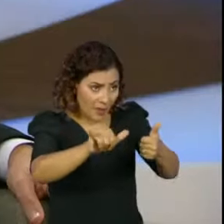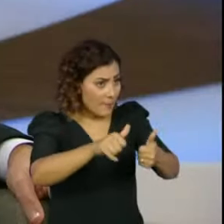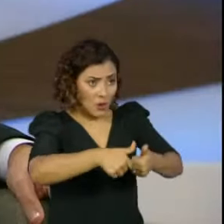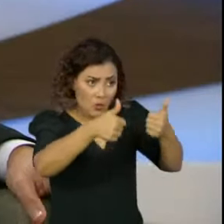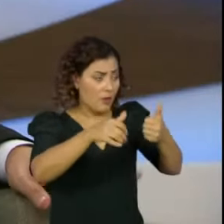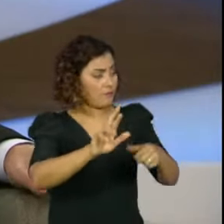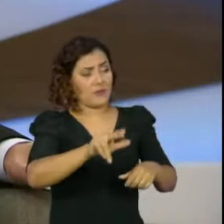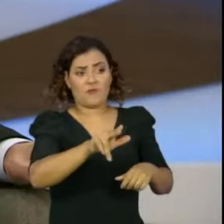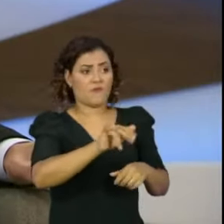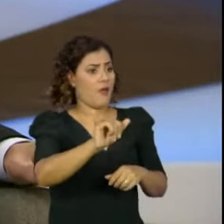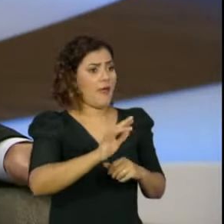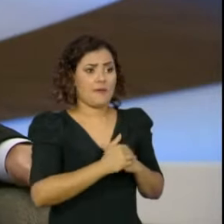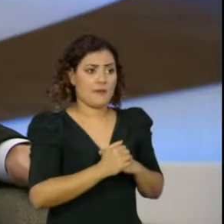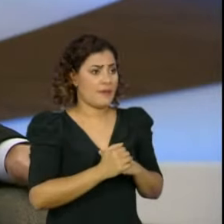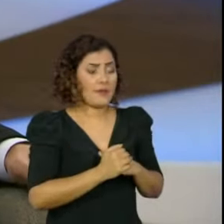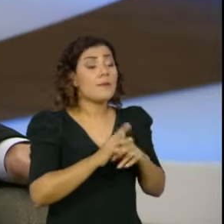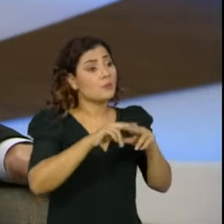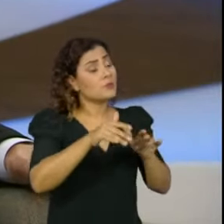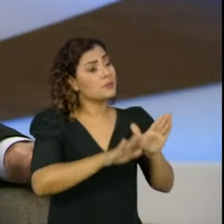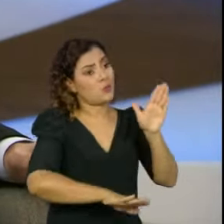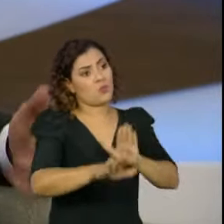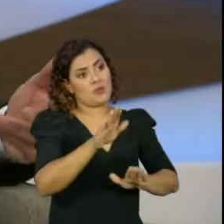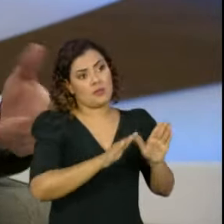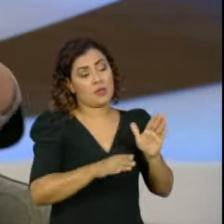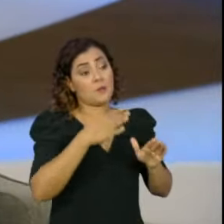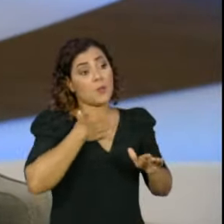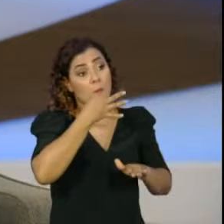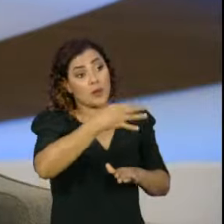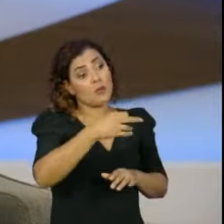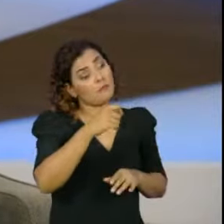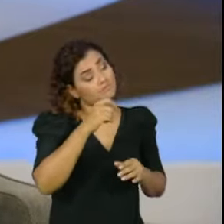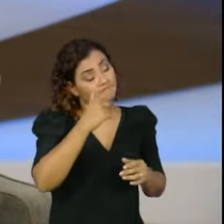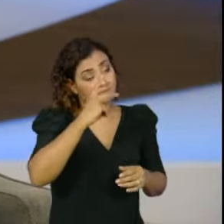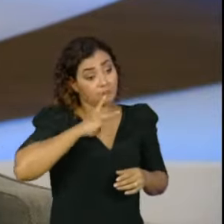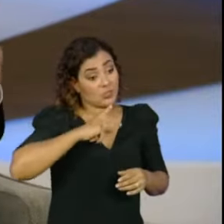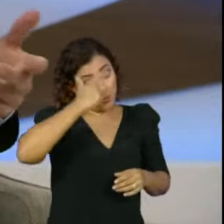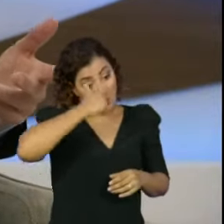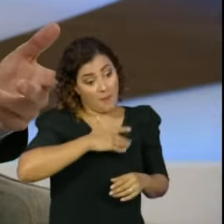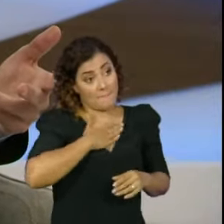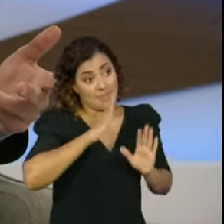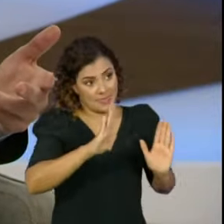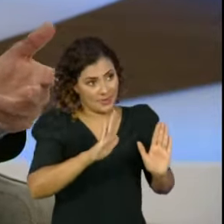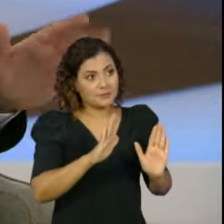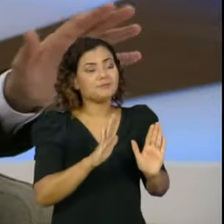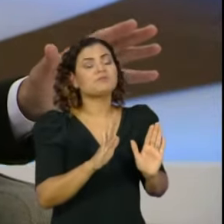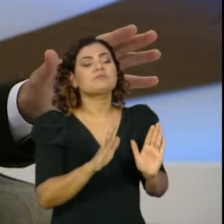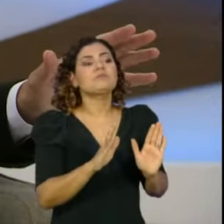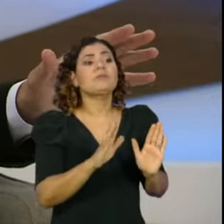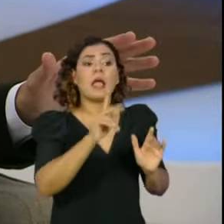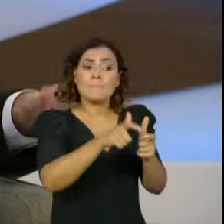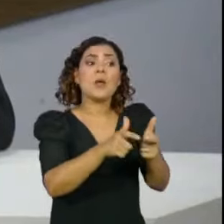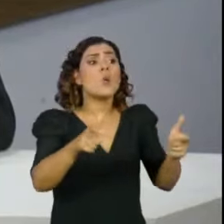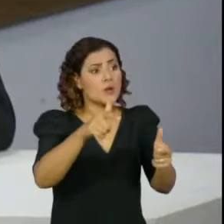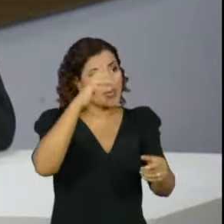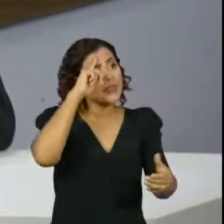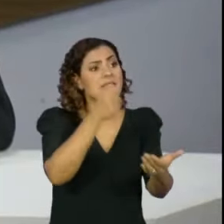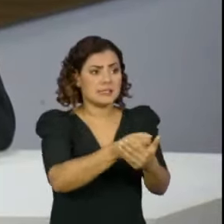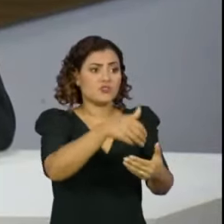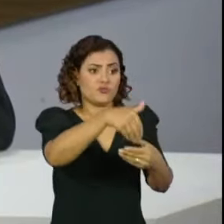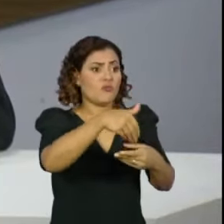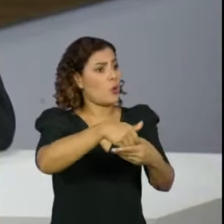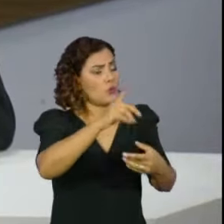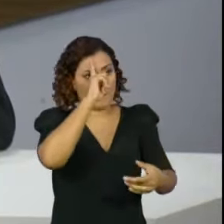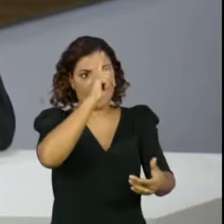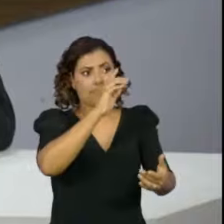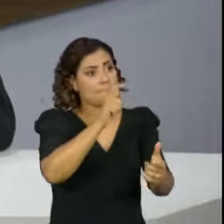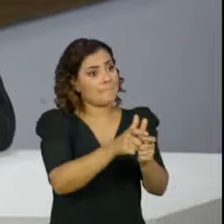representatividade política. Nós temos que ter muita cautela nisso. A minha opinião, que é uma opinião pessoal que não prevalecerá sobre a maioria, que é a maioria que vai decidir, é